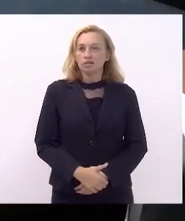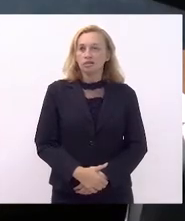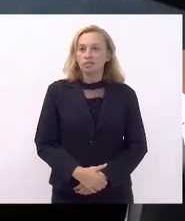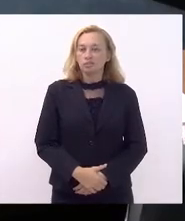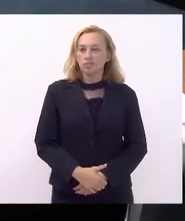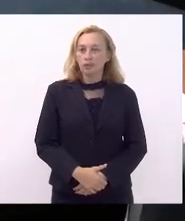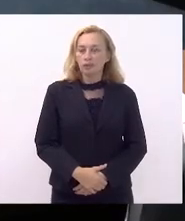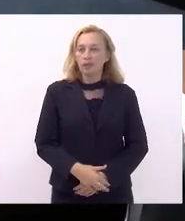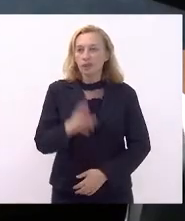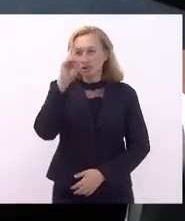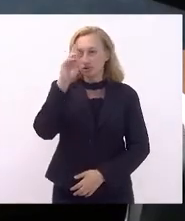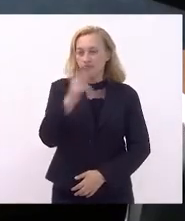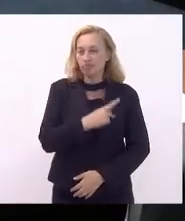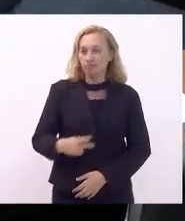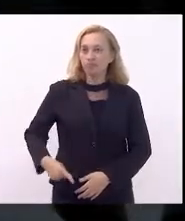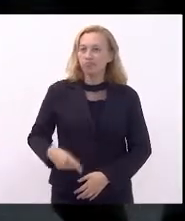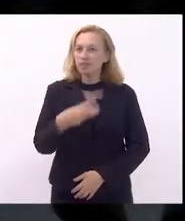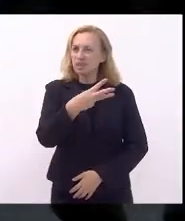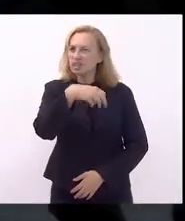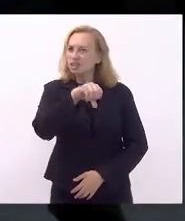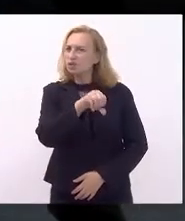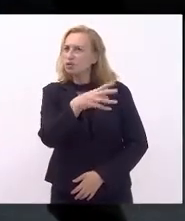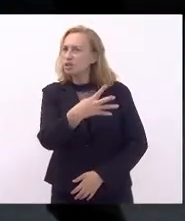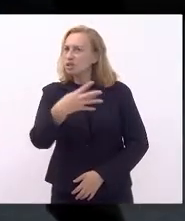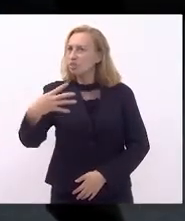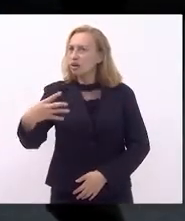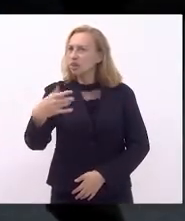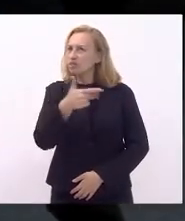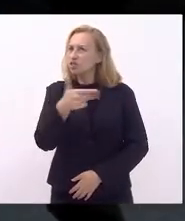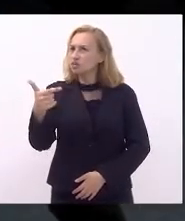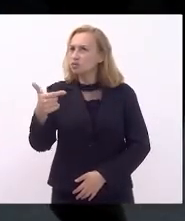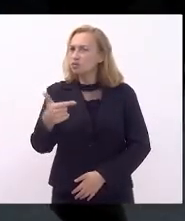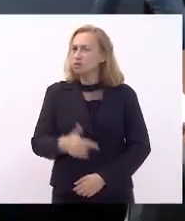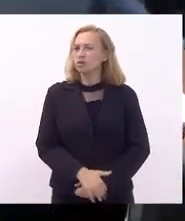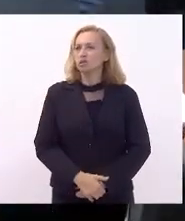Sr. Presidente, é o 3944, de 21?